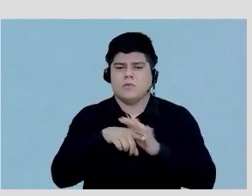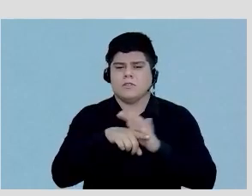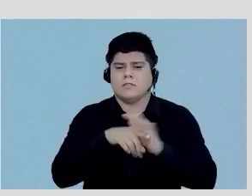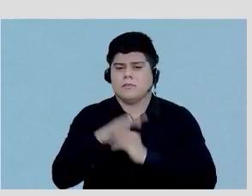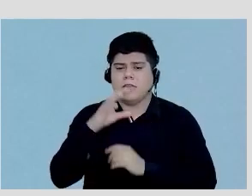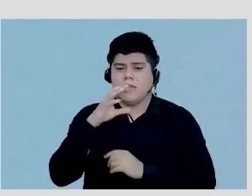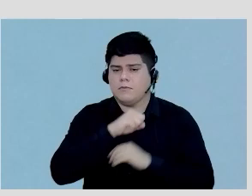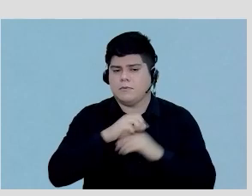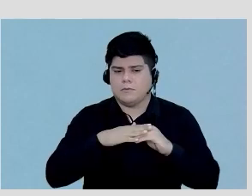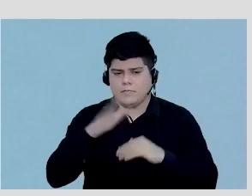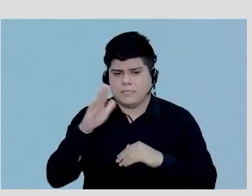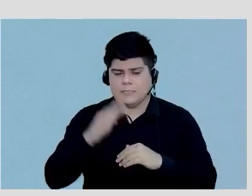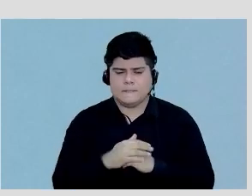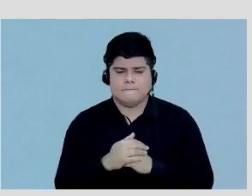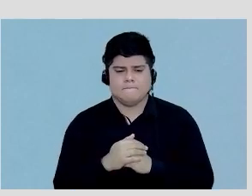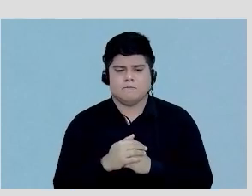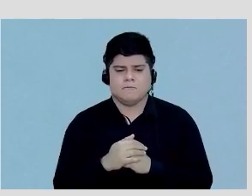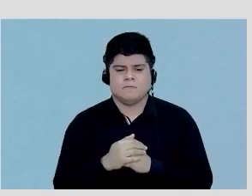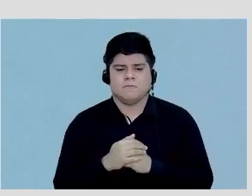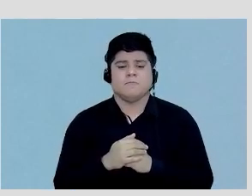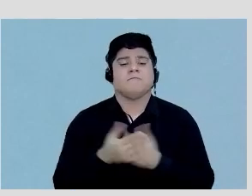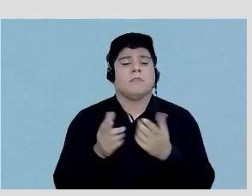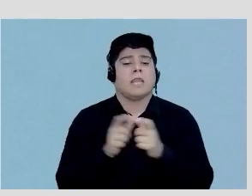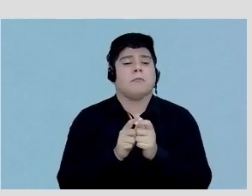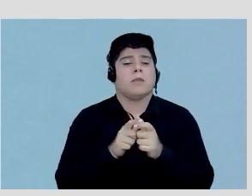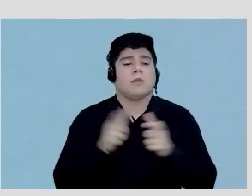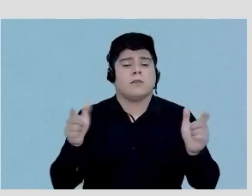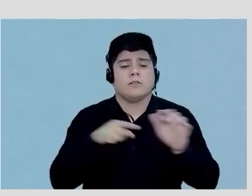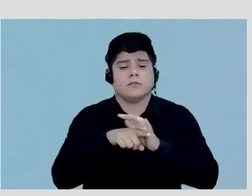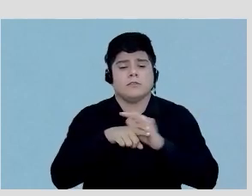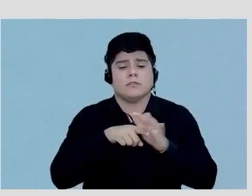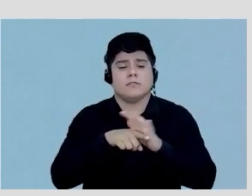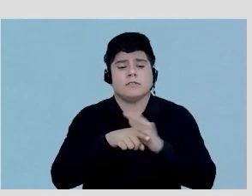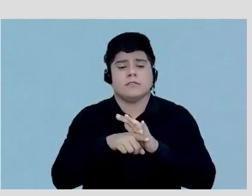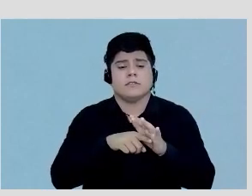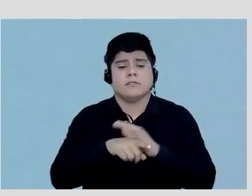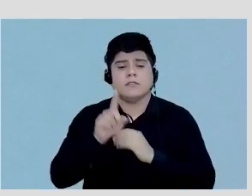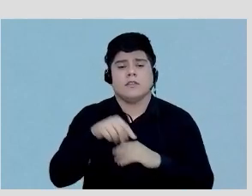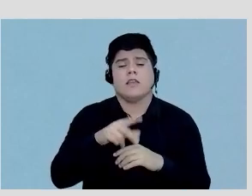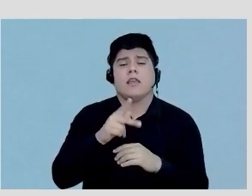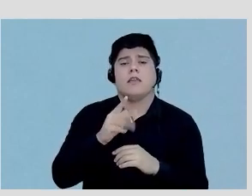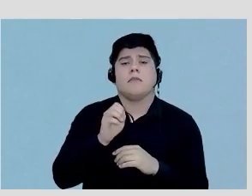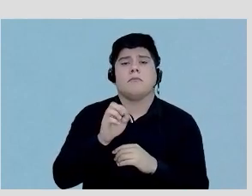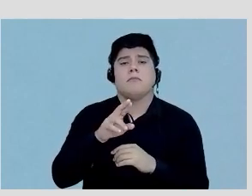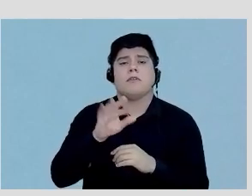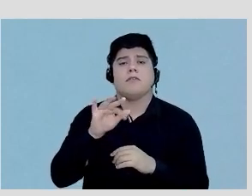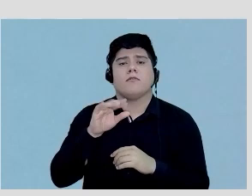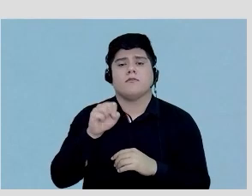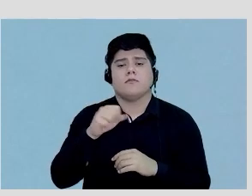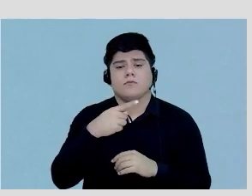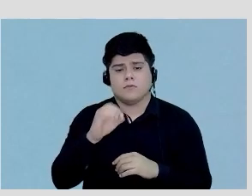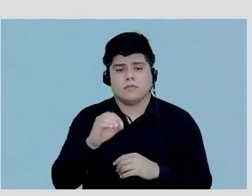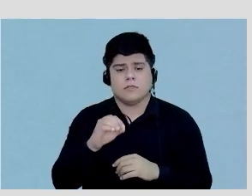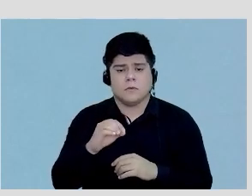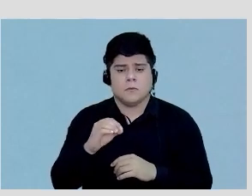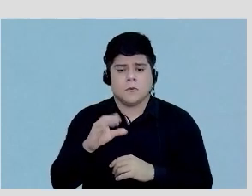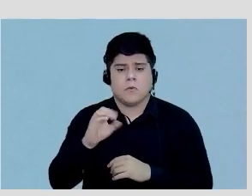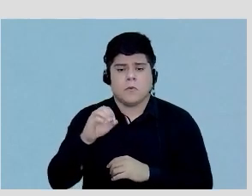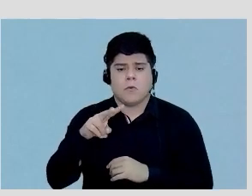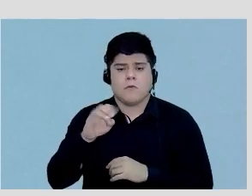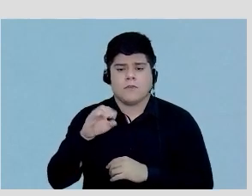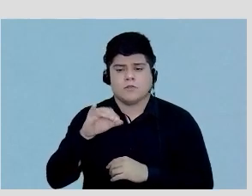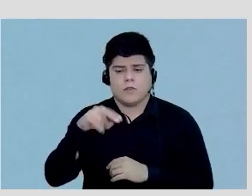mais rápido. A grande maioria dos exames são exames de perfusão miocárdica, perfusão convencional, né?